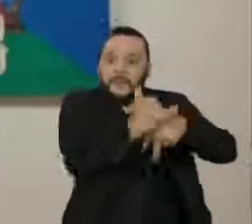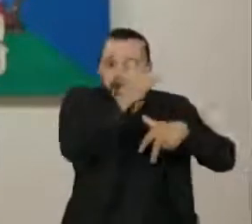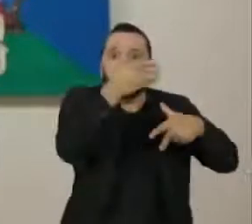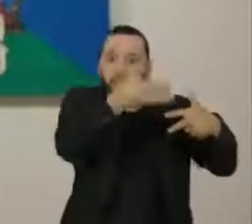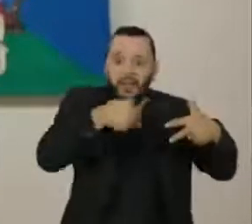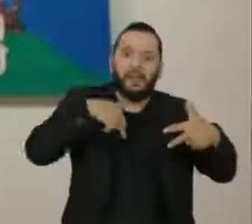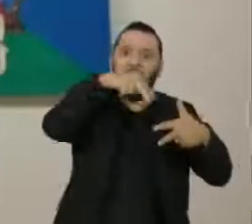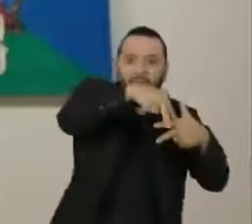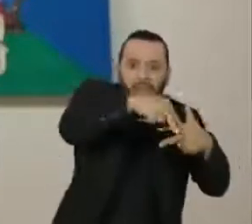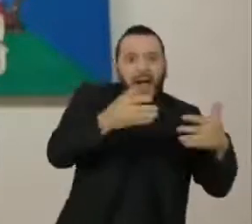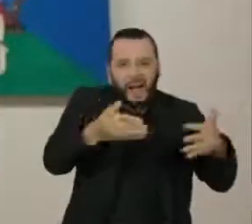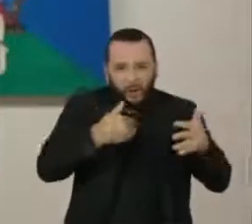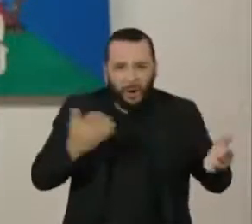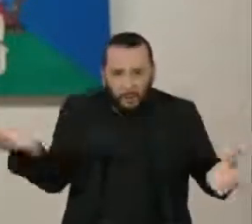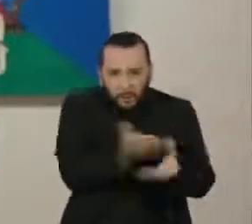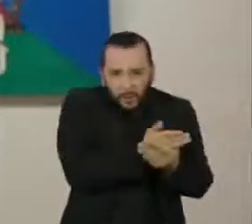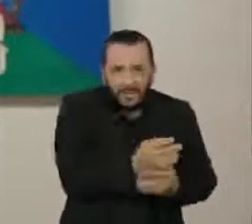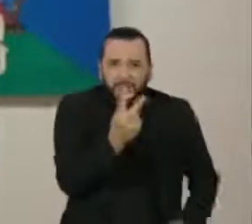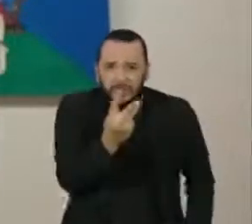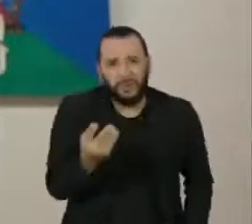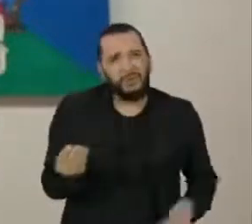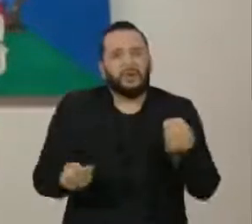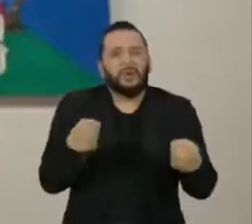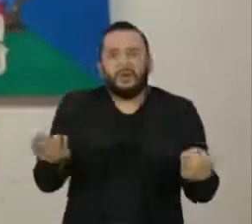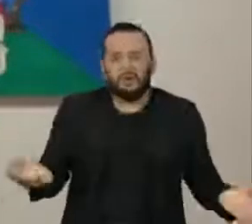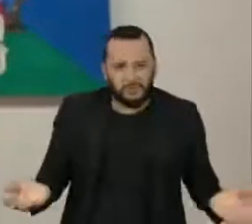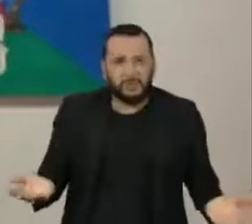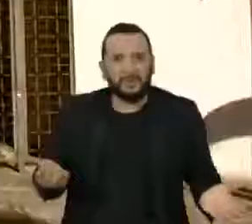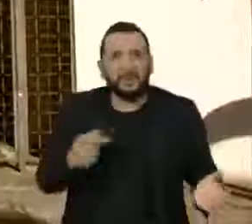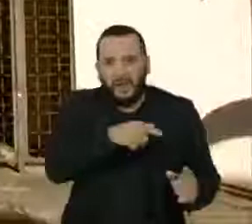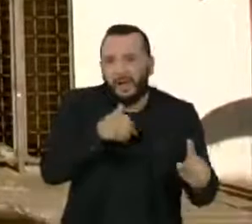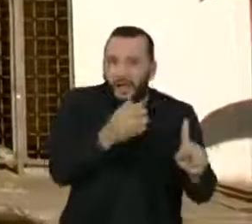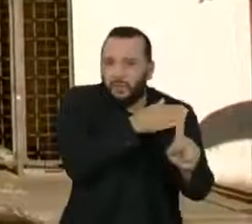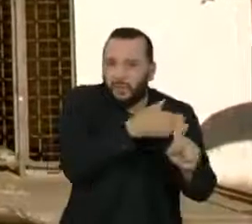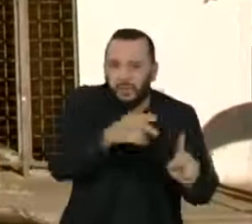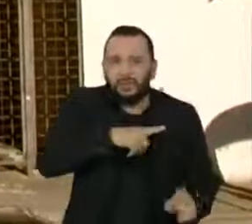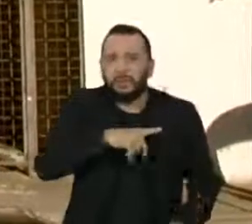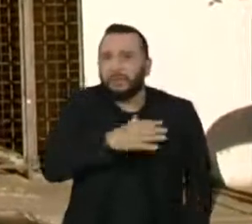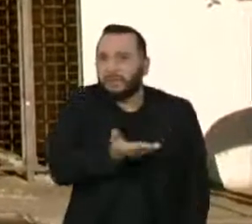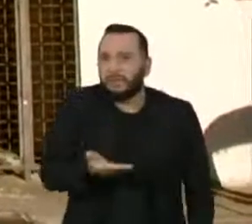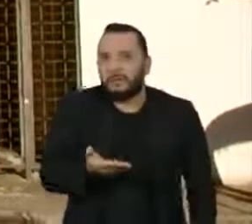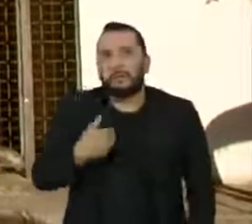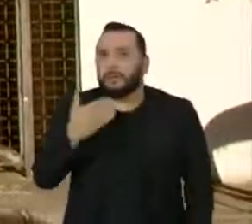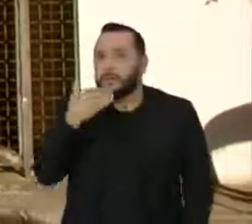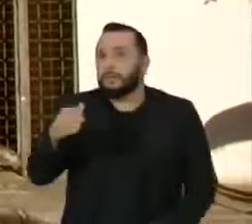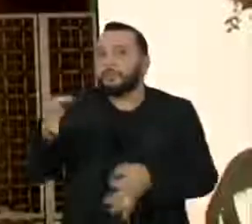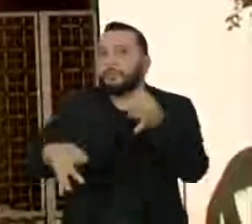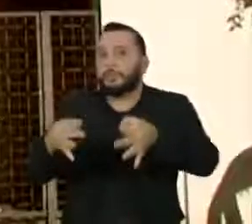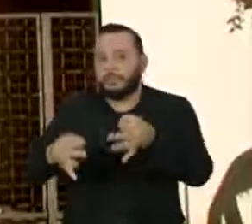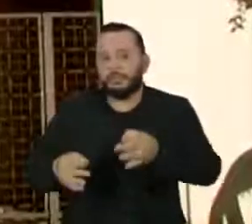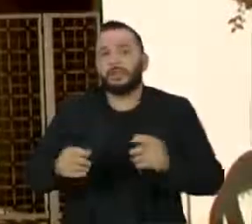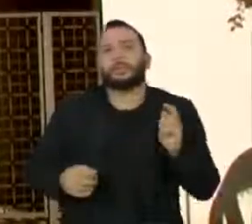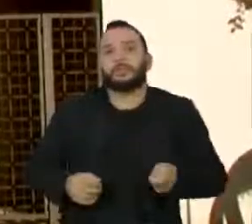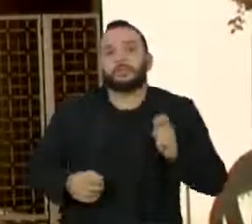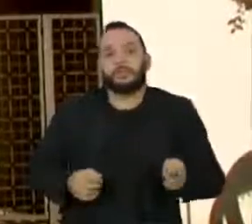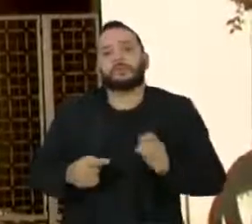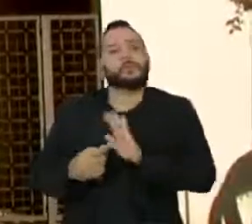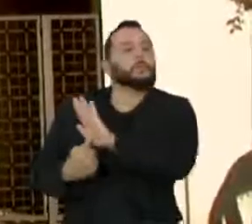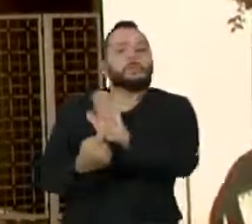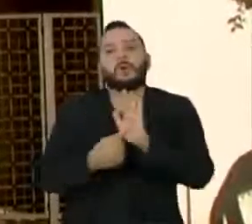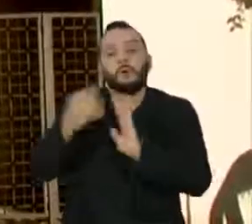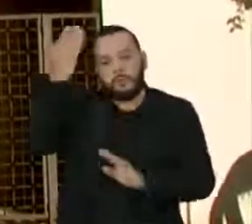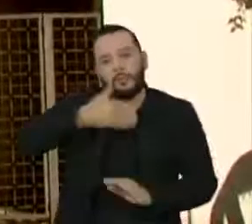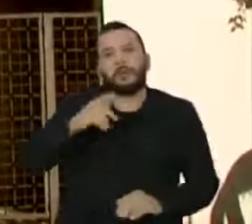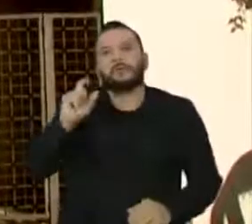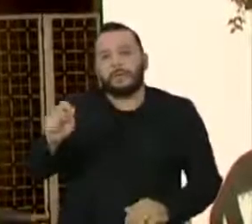sofreu aquelas situações de tortura. No pedido à Justiça, a promotoria apresenta como principal elemento de